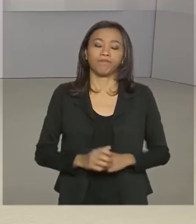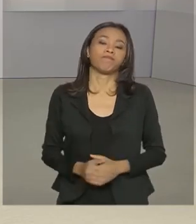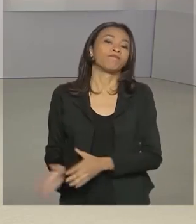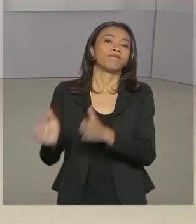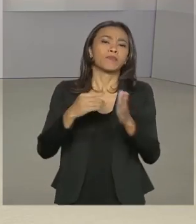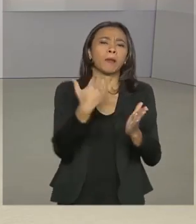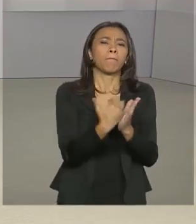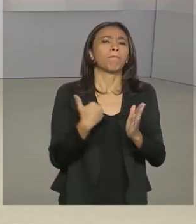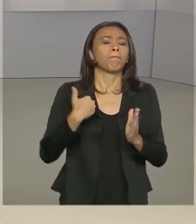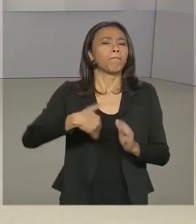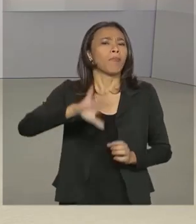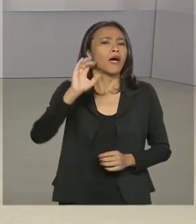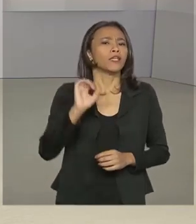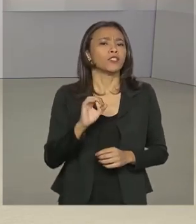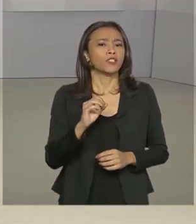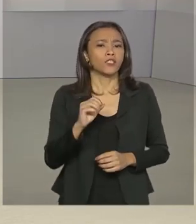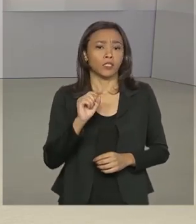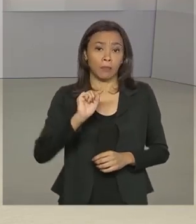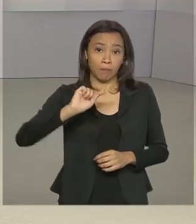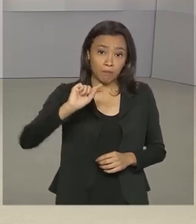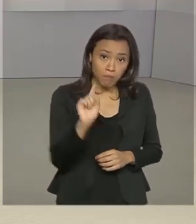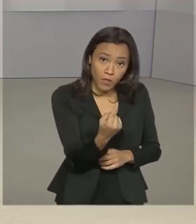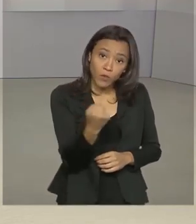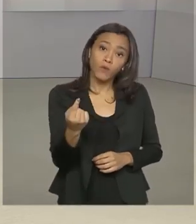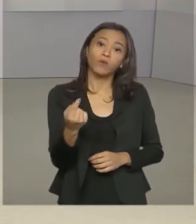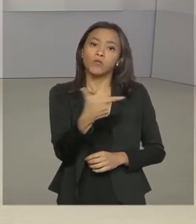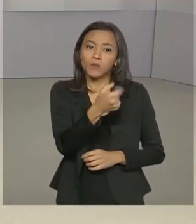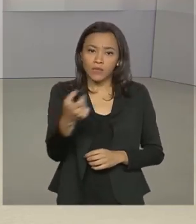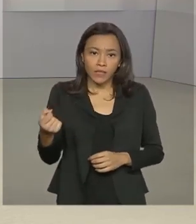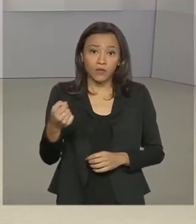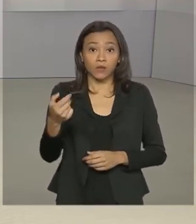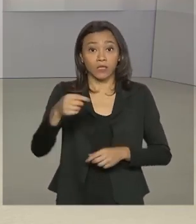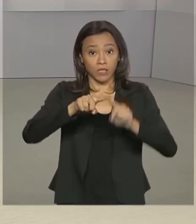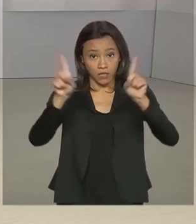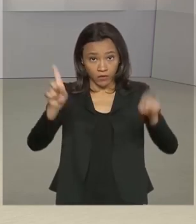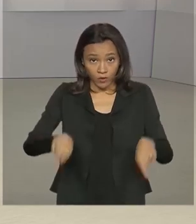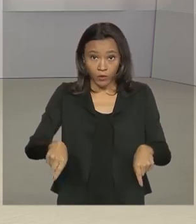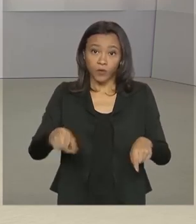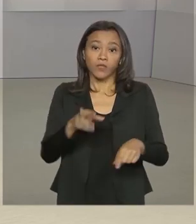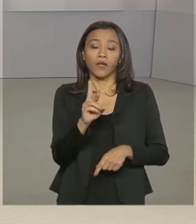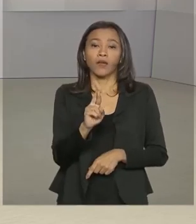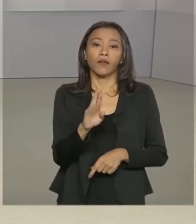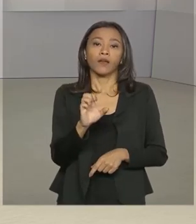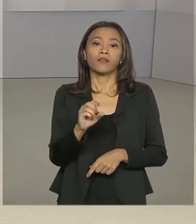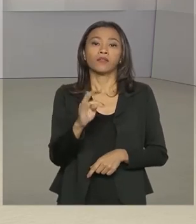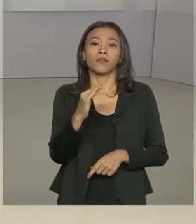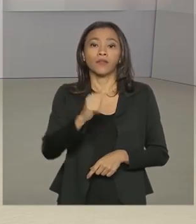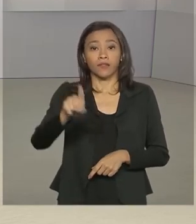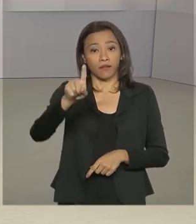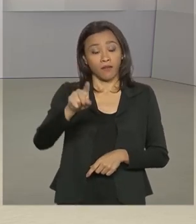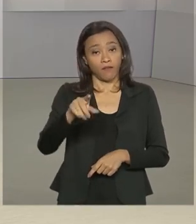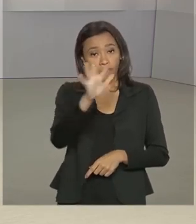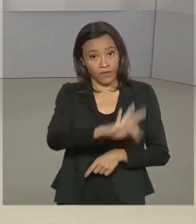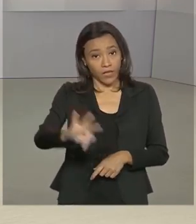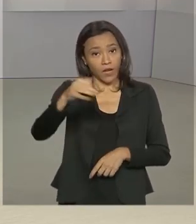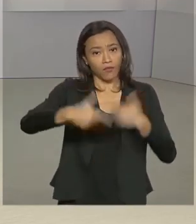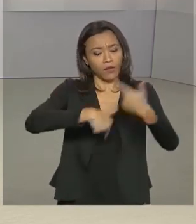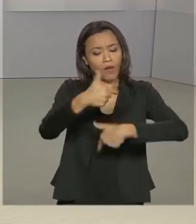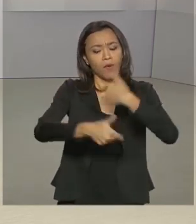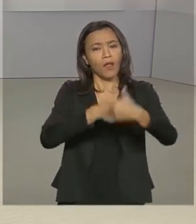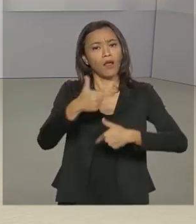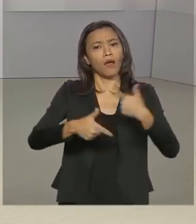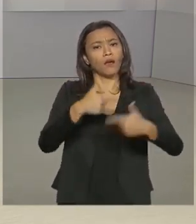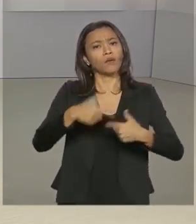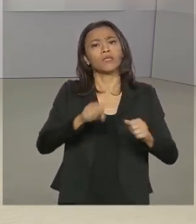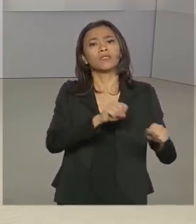Mais de 1.200 servidores da Receita Federal trabalharam durante o feriado da Semana Santa para regularizar a situação de